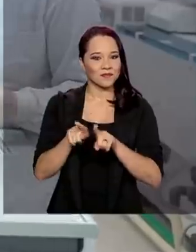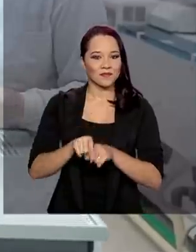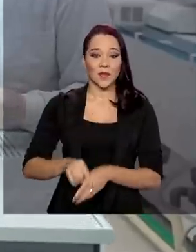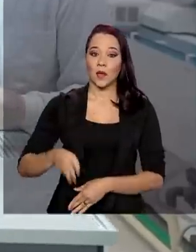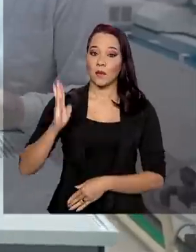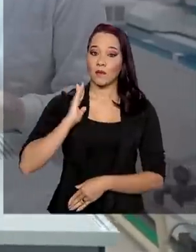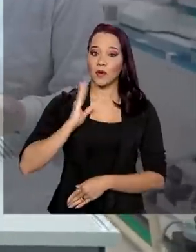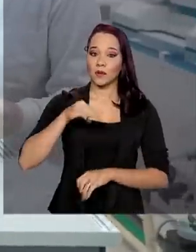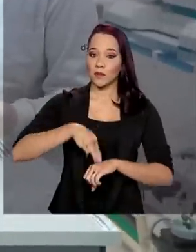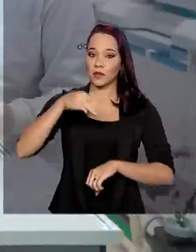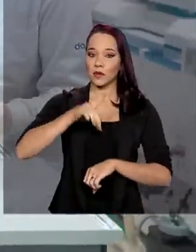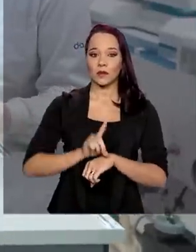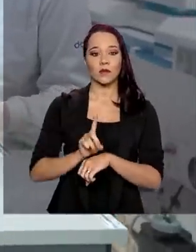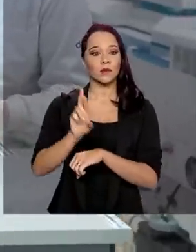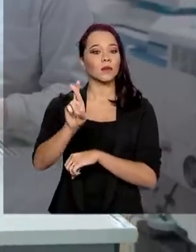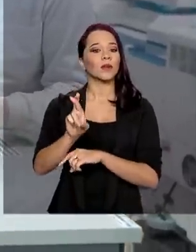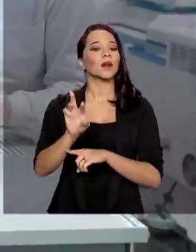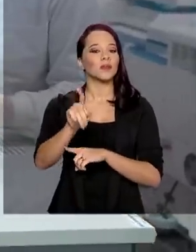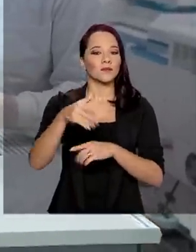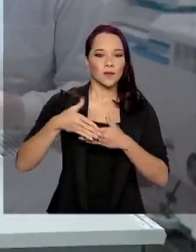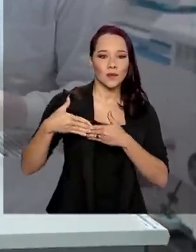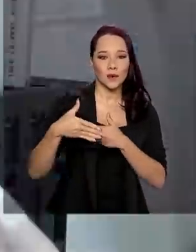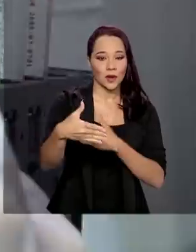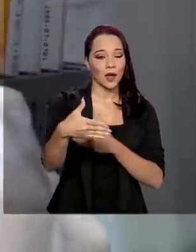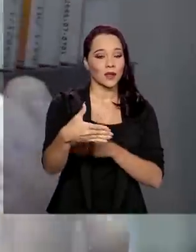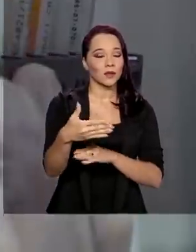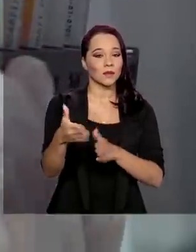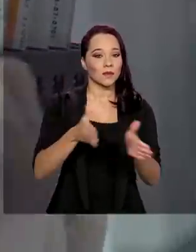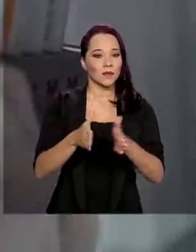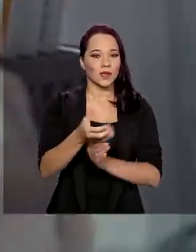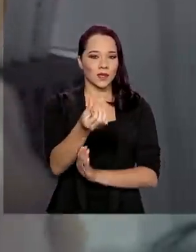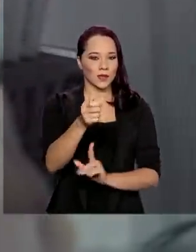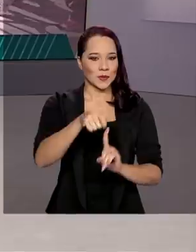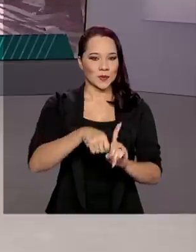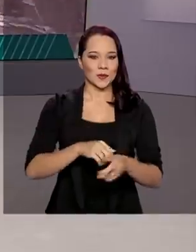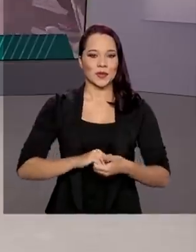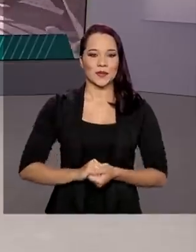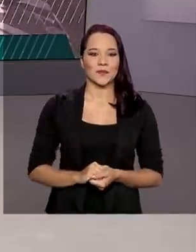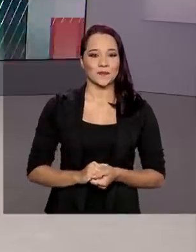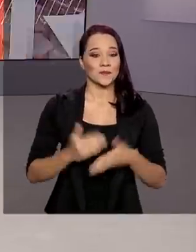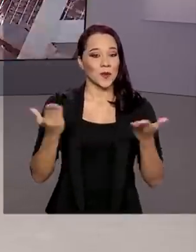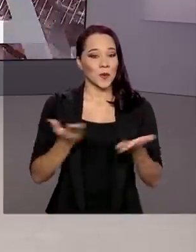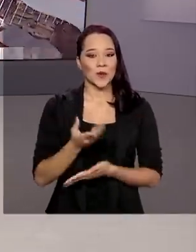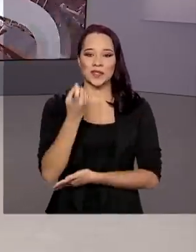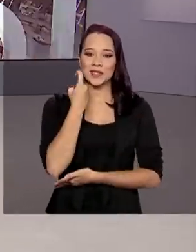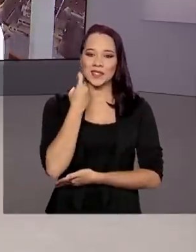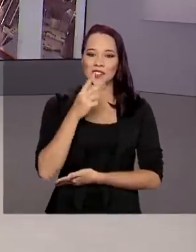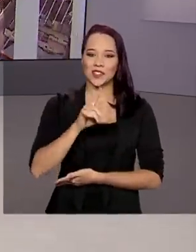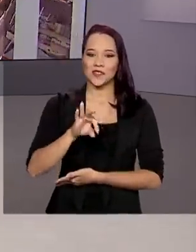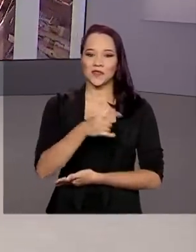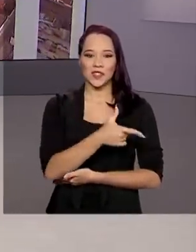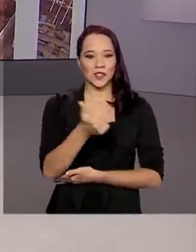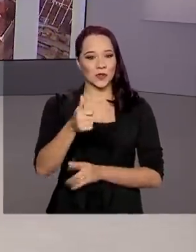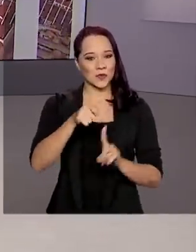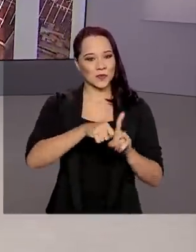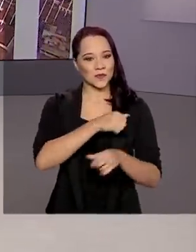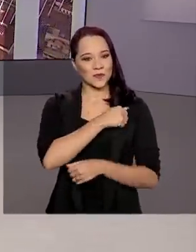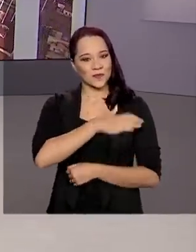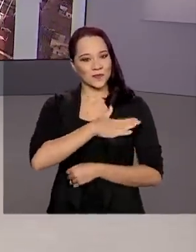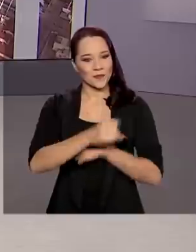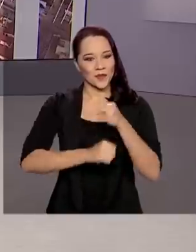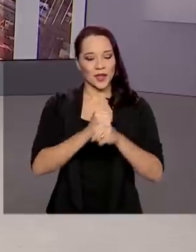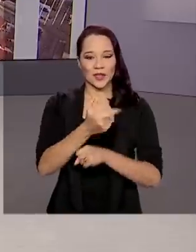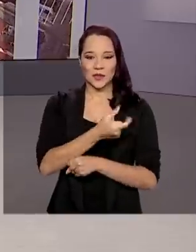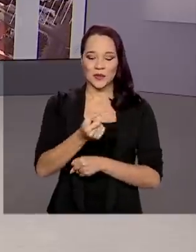bolsas de mestrado e doutorado foram prorrogadas por seis meses. Hoje é sexta-feira, 21 de agosto de